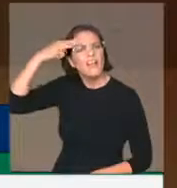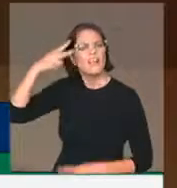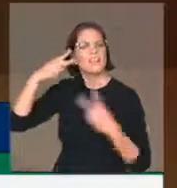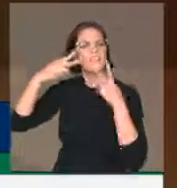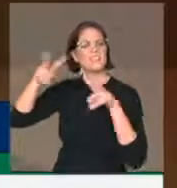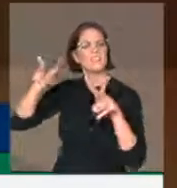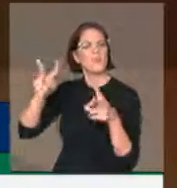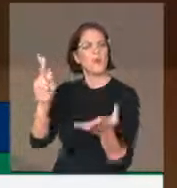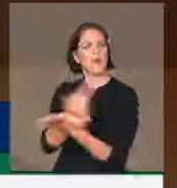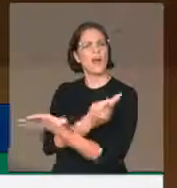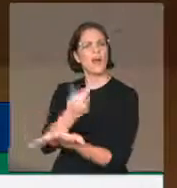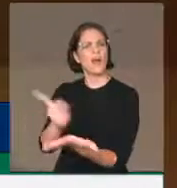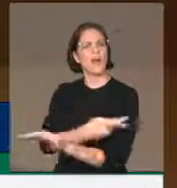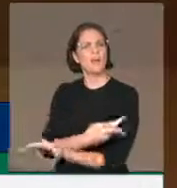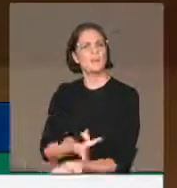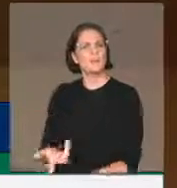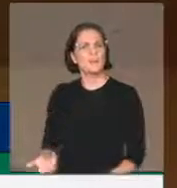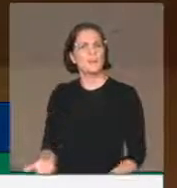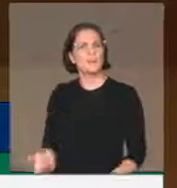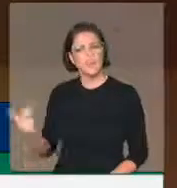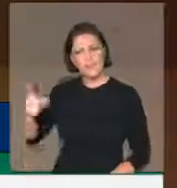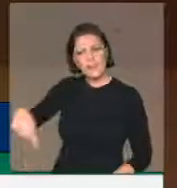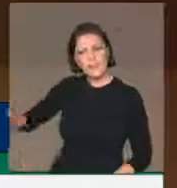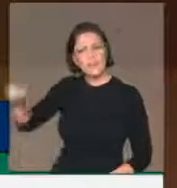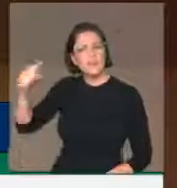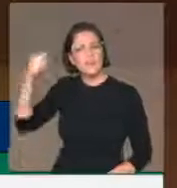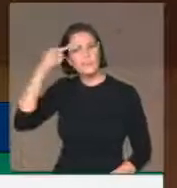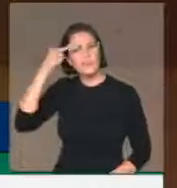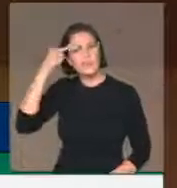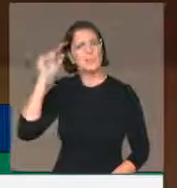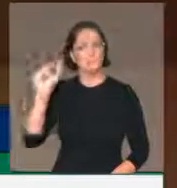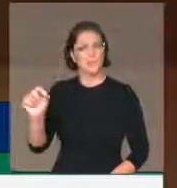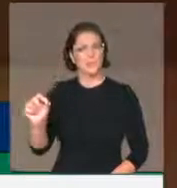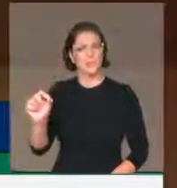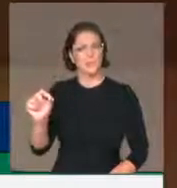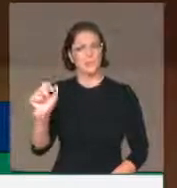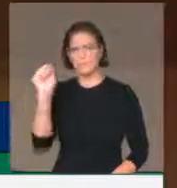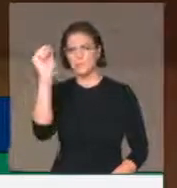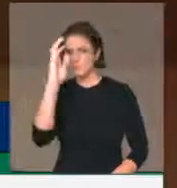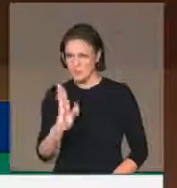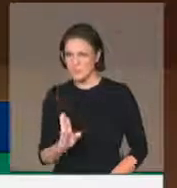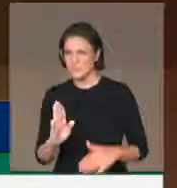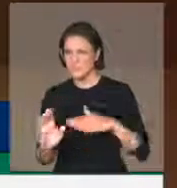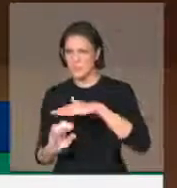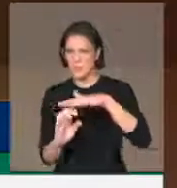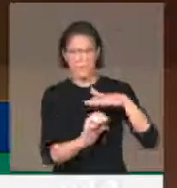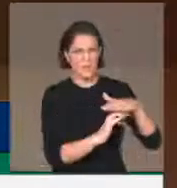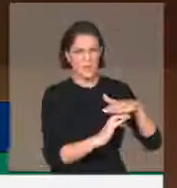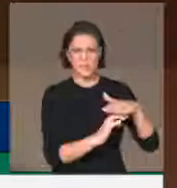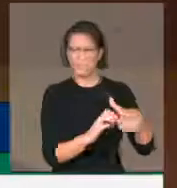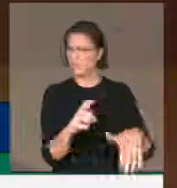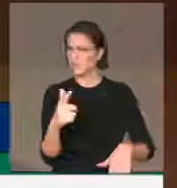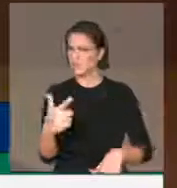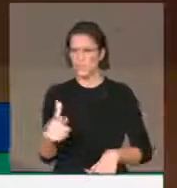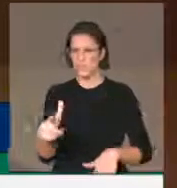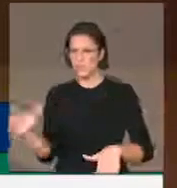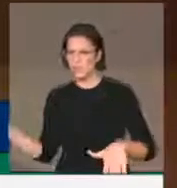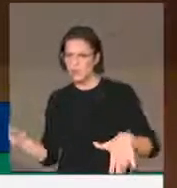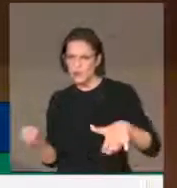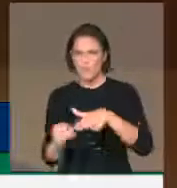equivocada. Eles acreditam que as empresas no Brasil não estão contratando mais